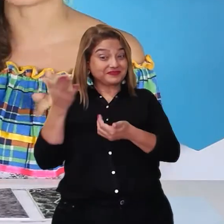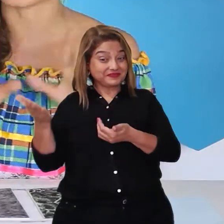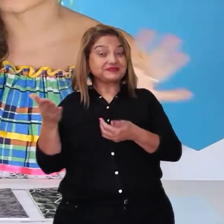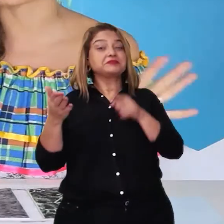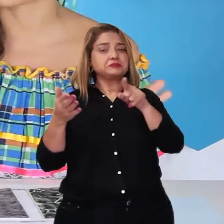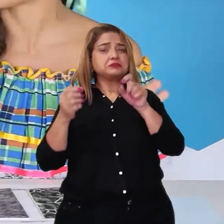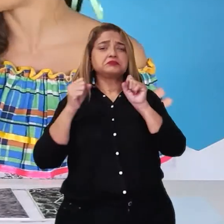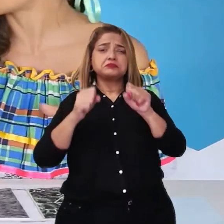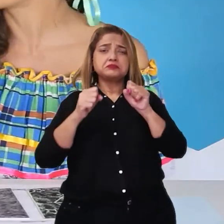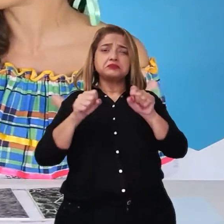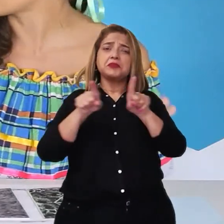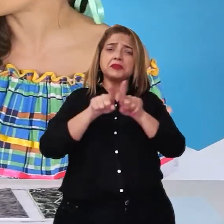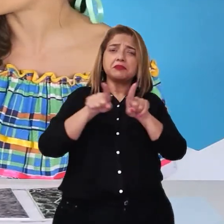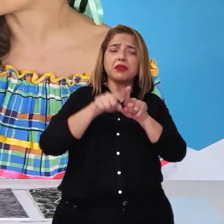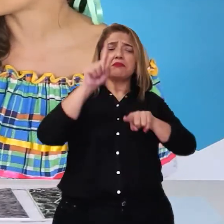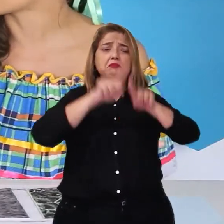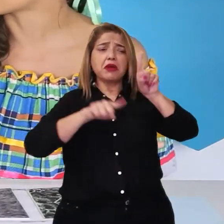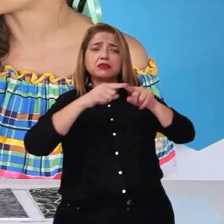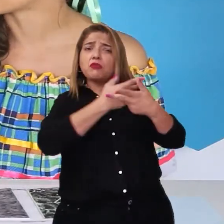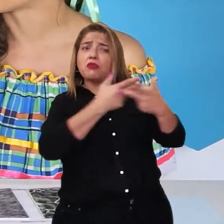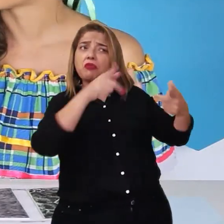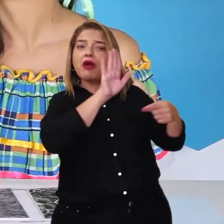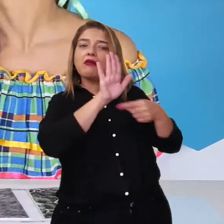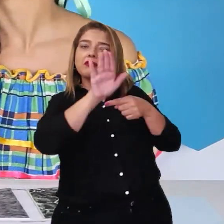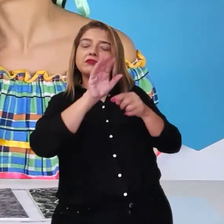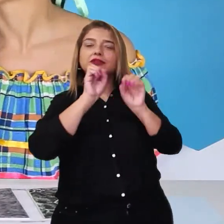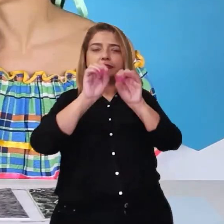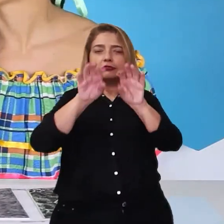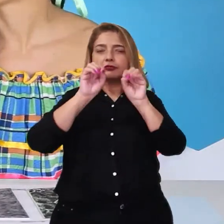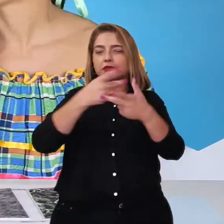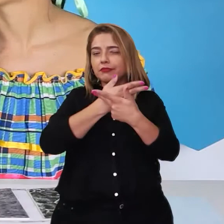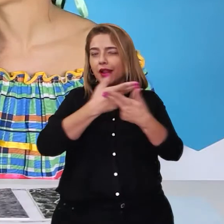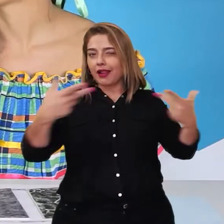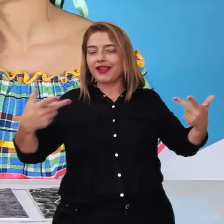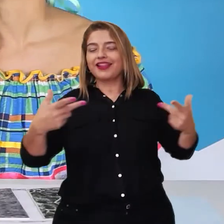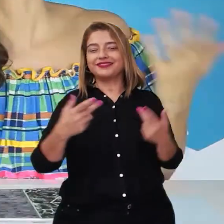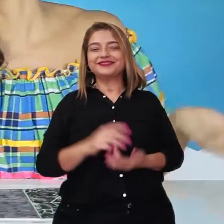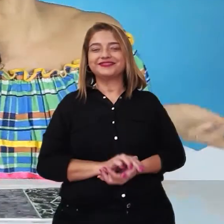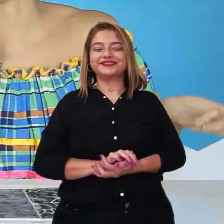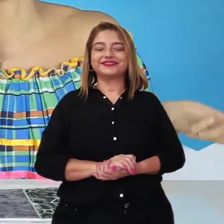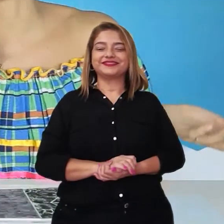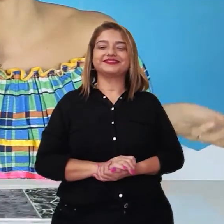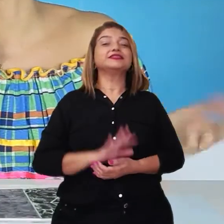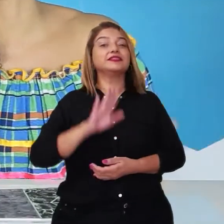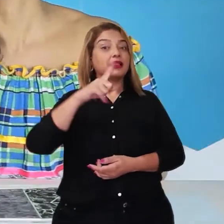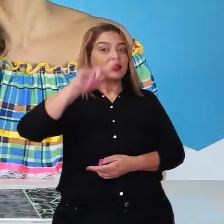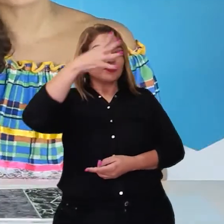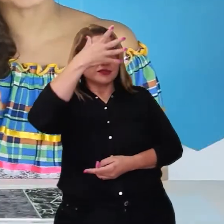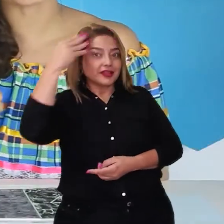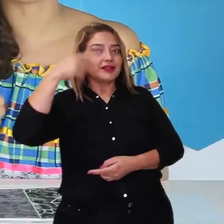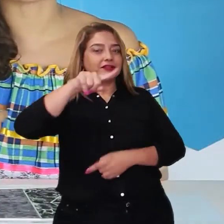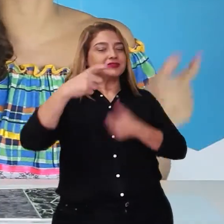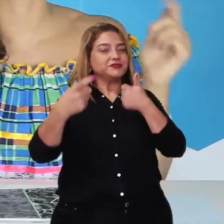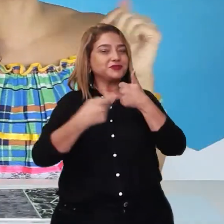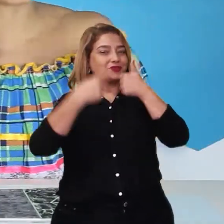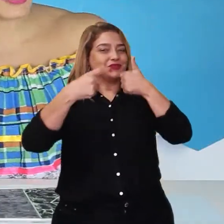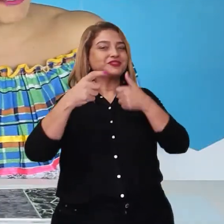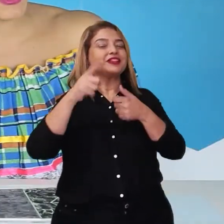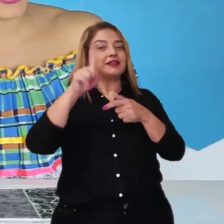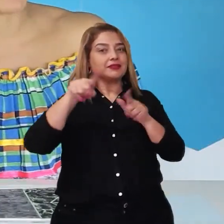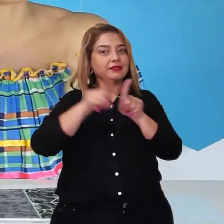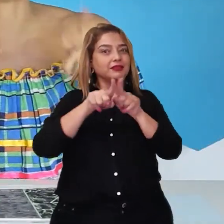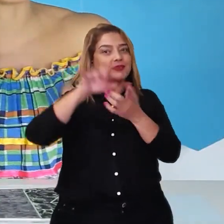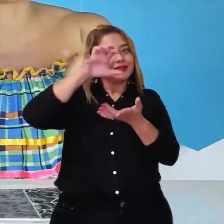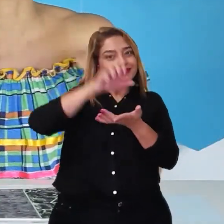Arte que você pode baixar uns matérias exclusivos, né, Tia Gi? É aí! Várias atividades legais. E não esquece, se gostou, curte esse vídeo, se